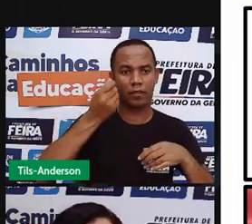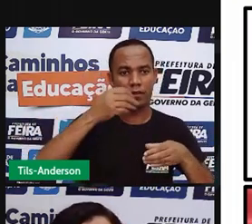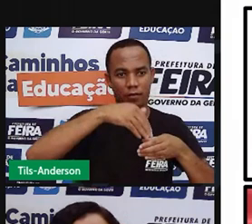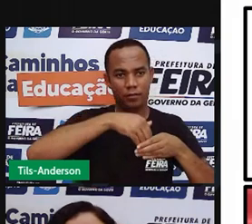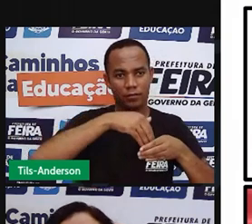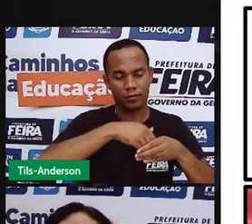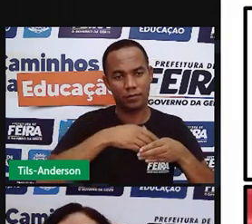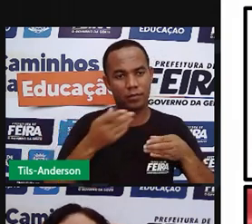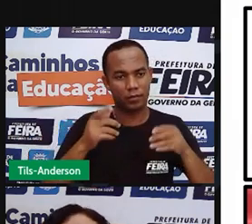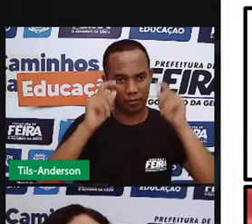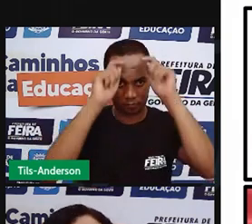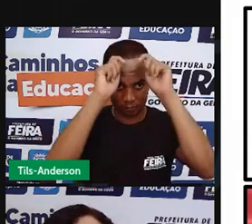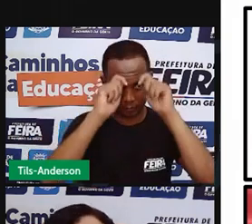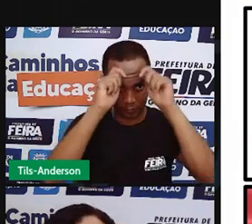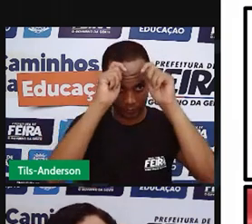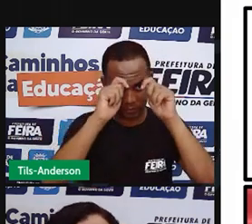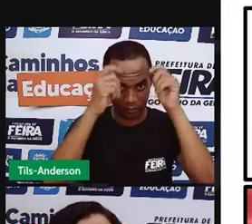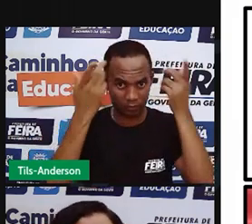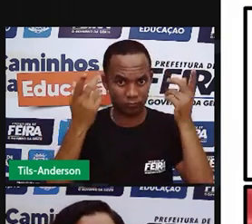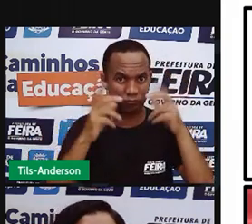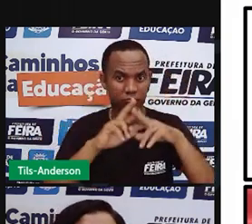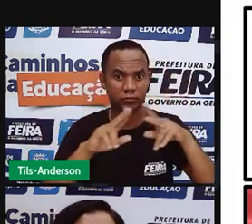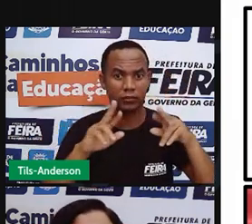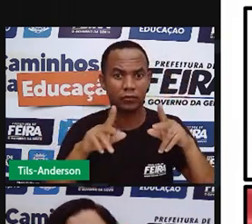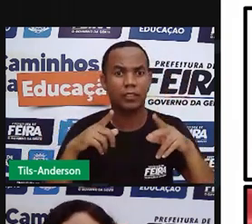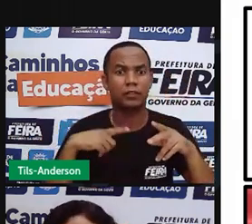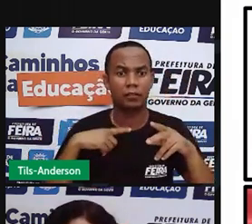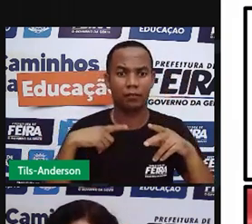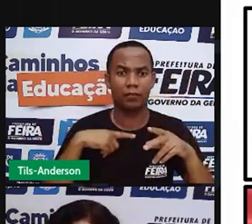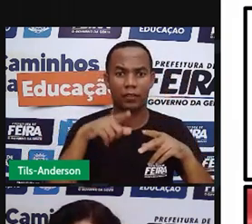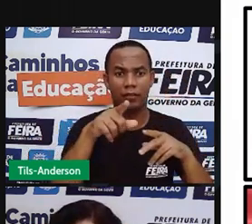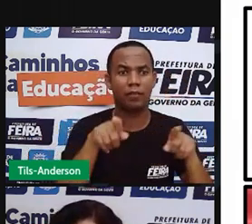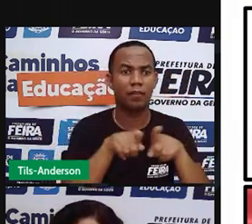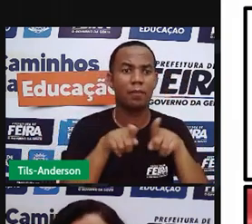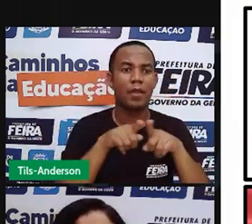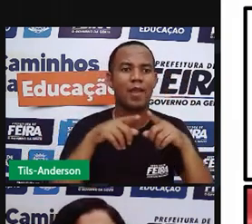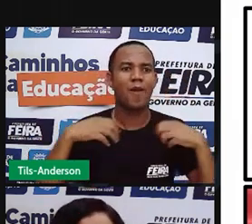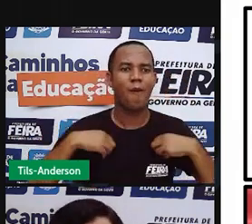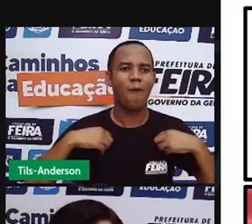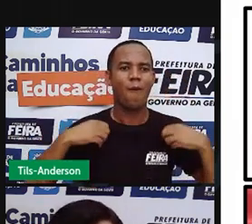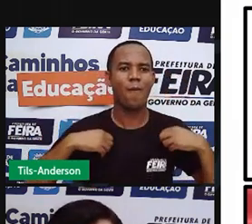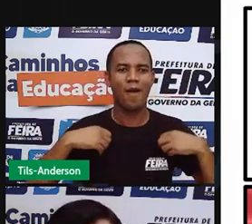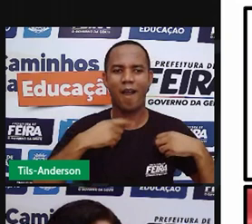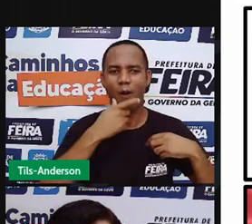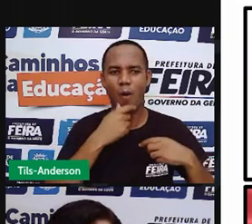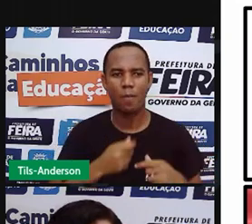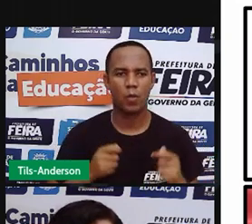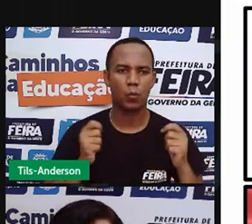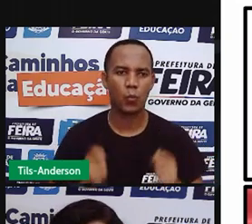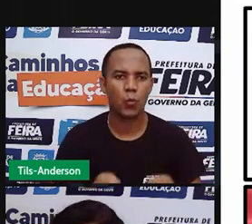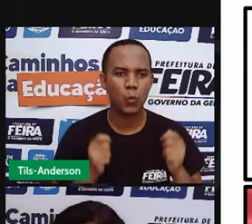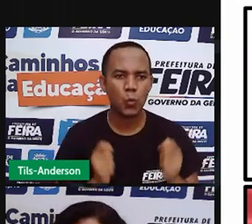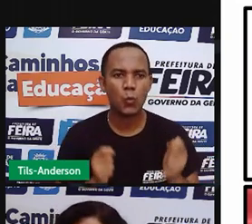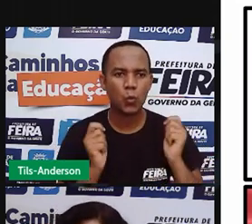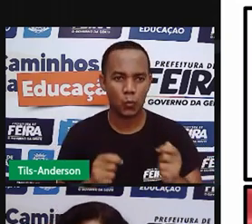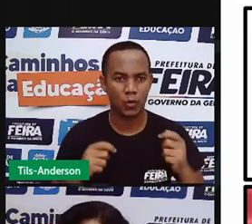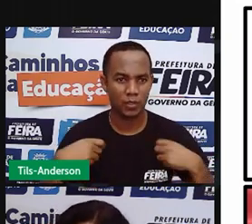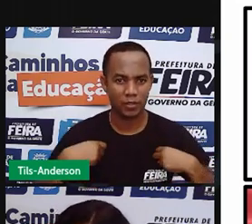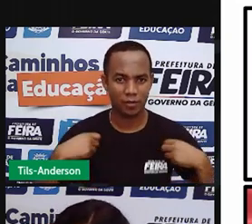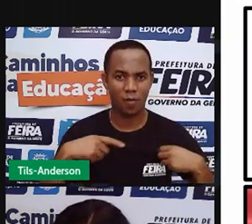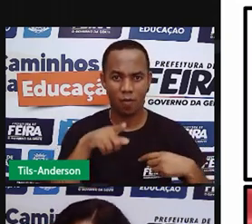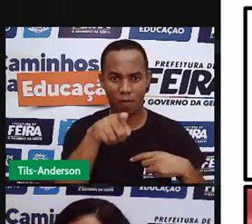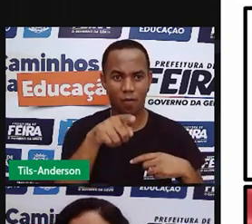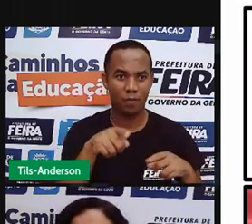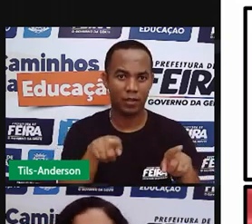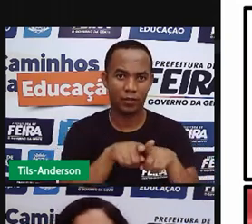chapéu. e na nossa região, a roupa do vaqueiro. Lembra das nossas últimas aulas que a Pró mostra